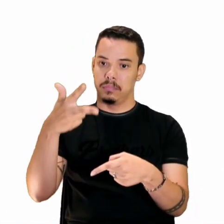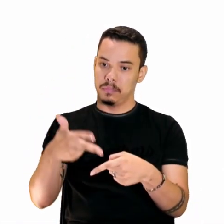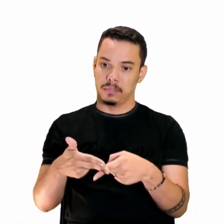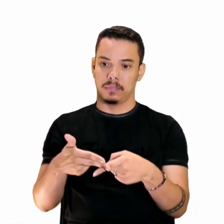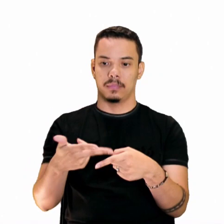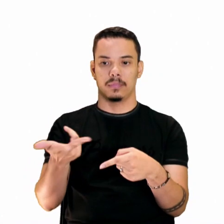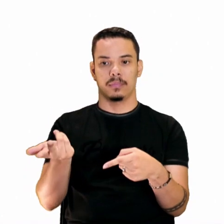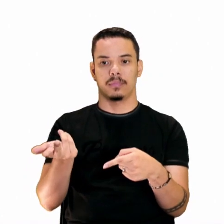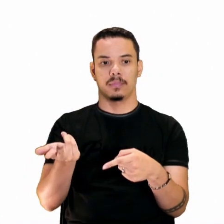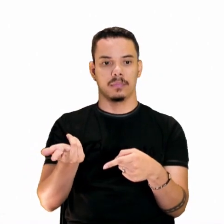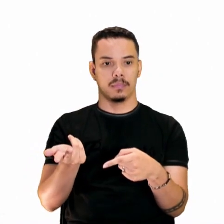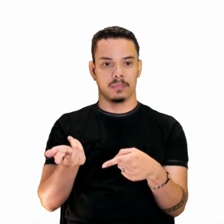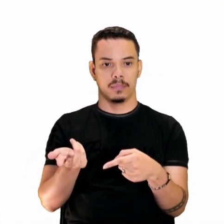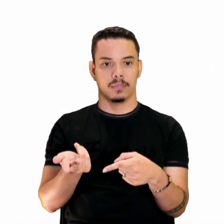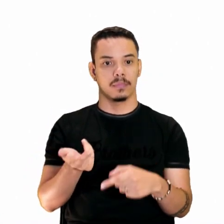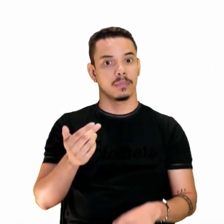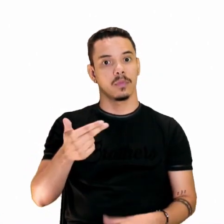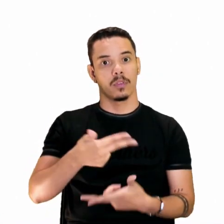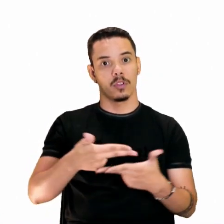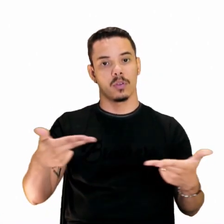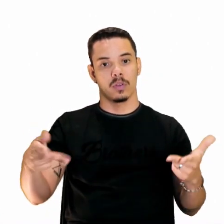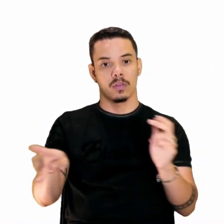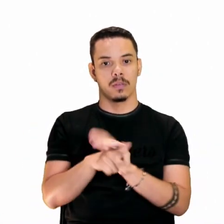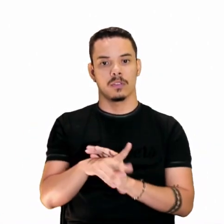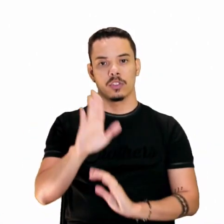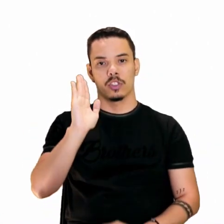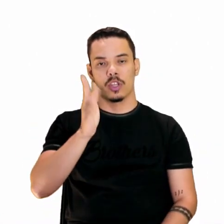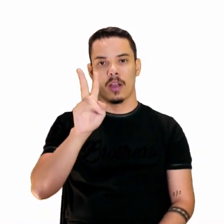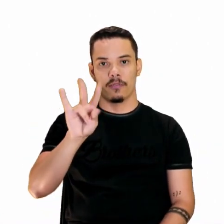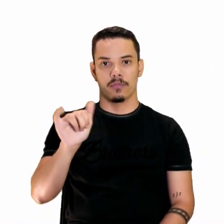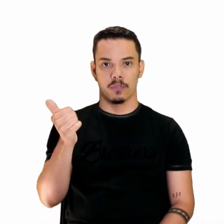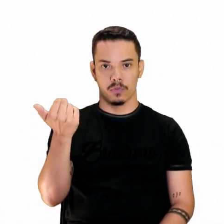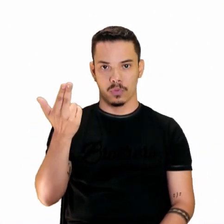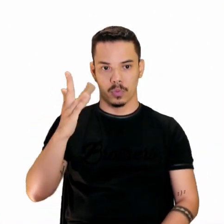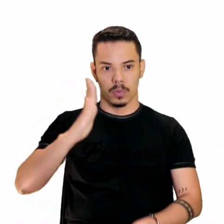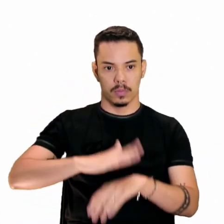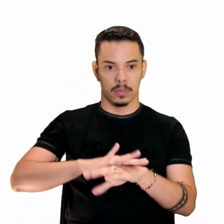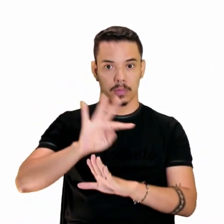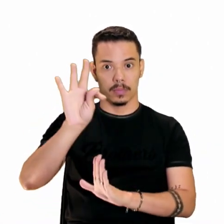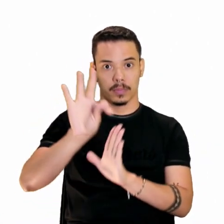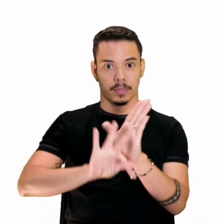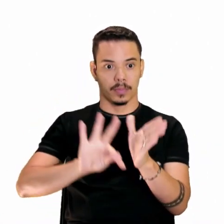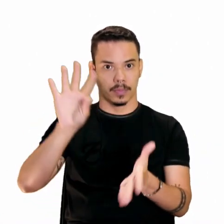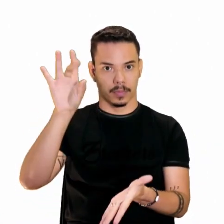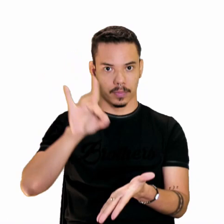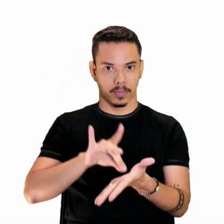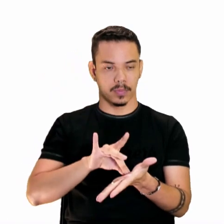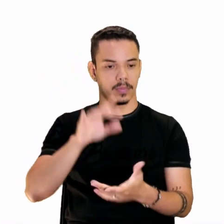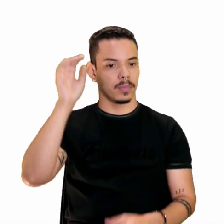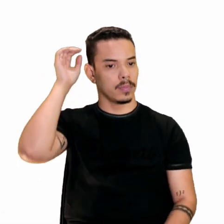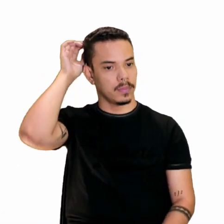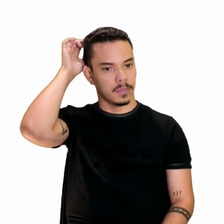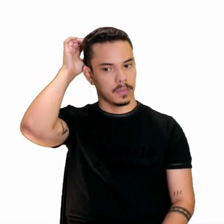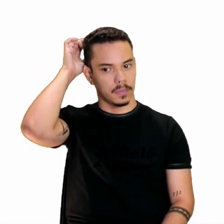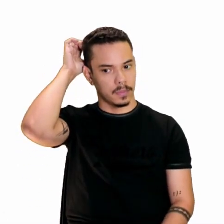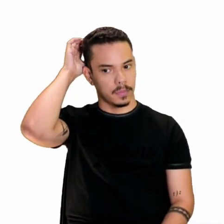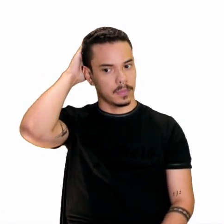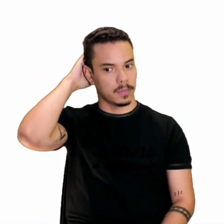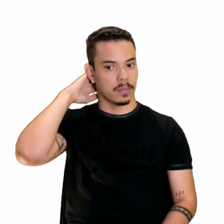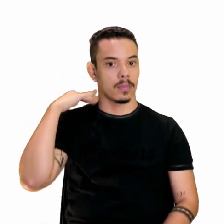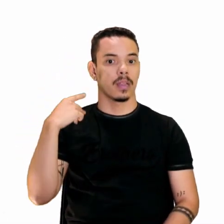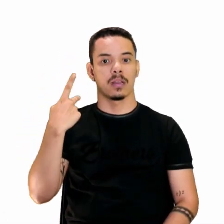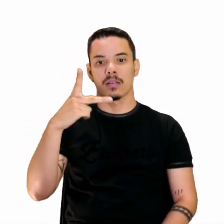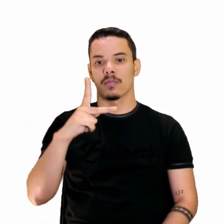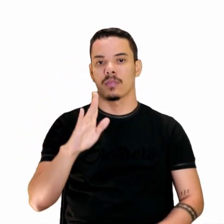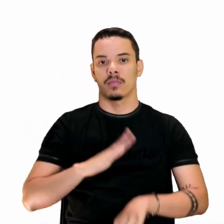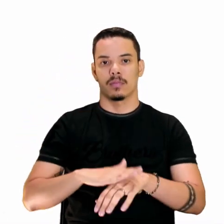Ou seja, algo que você já viu ali pra ser o seu texto original, certo? E daí, depois, você vai fazer